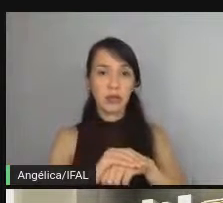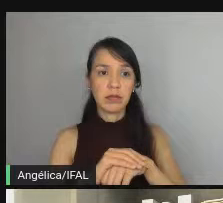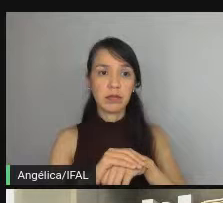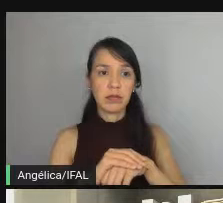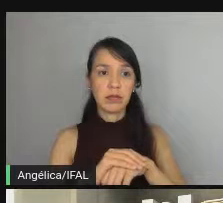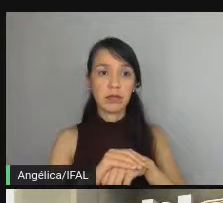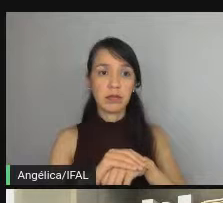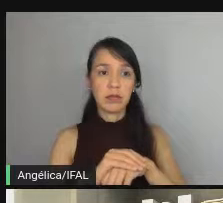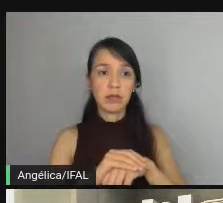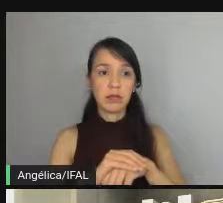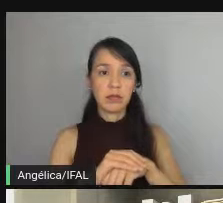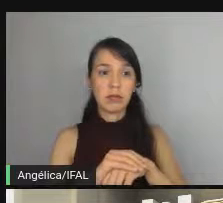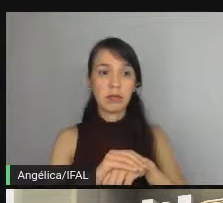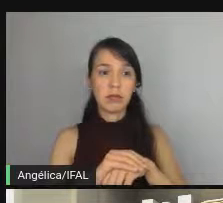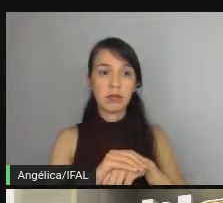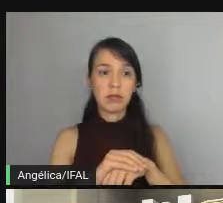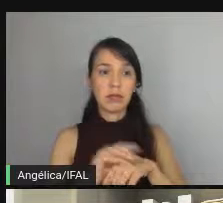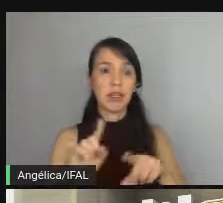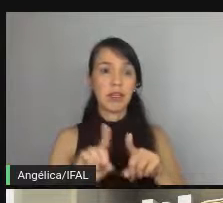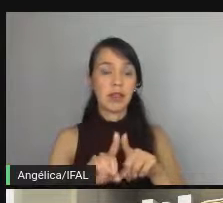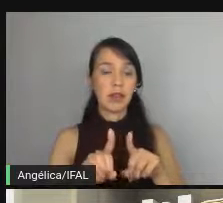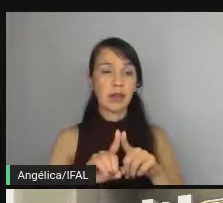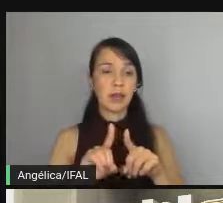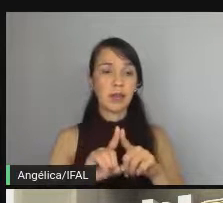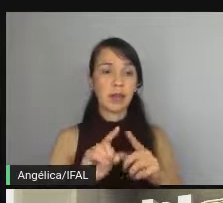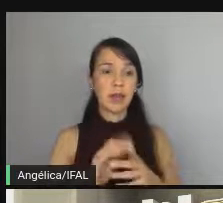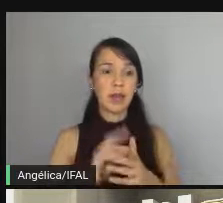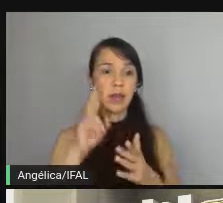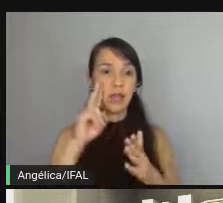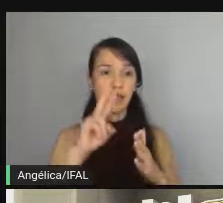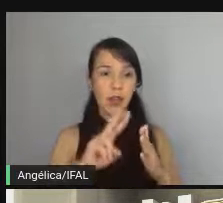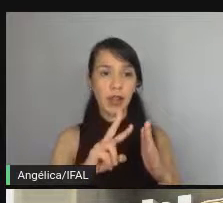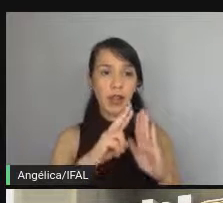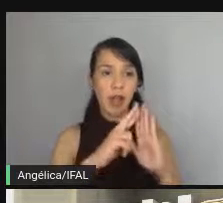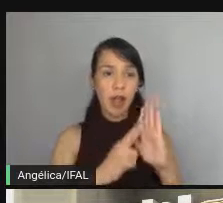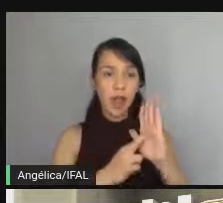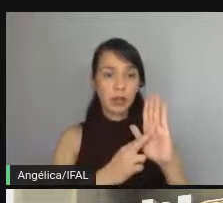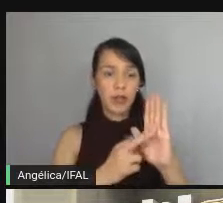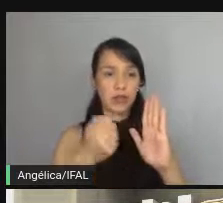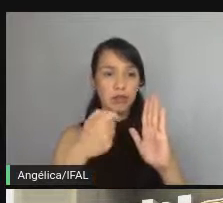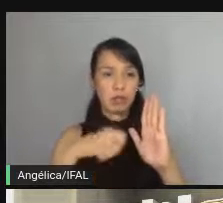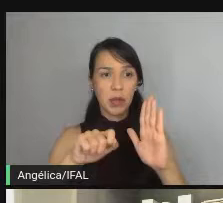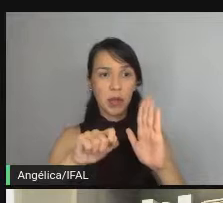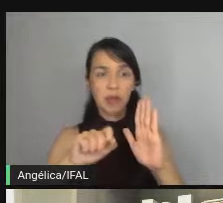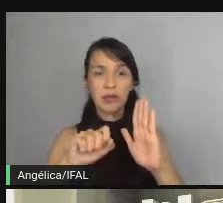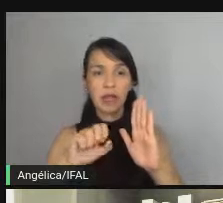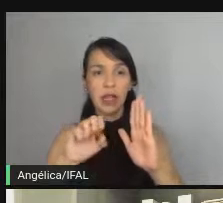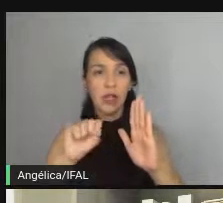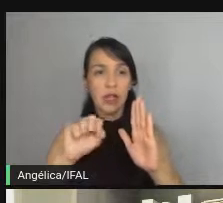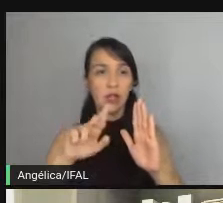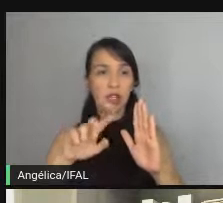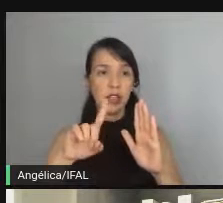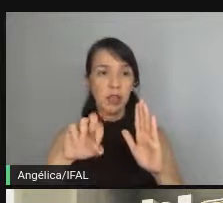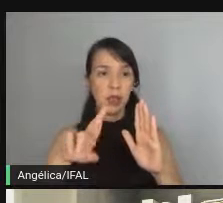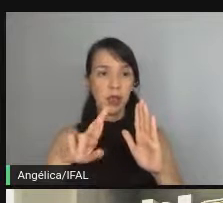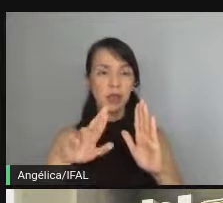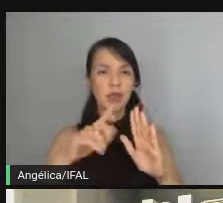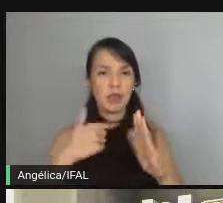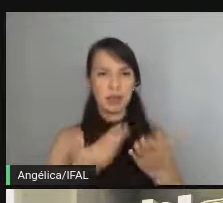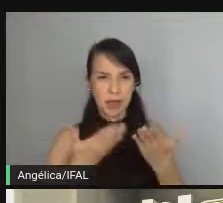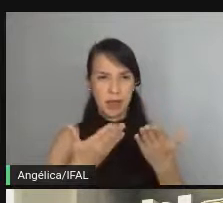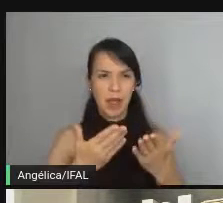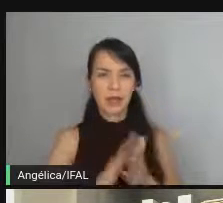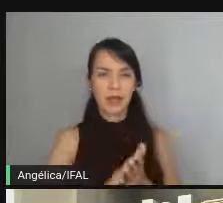porém checando a resposta sem precisar invocar o servidor vamos começar dessa forma mais leve vamos chamar assim